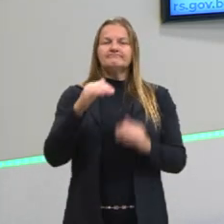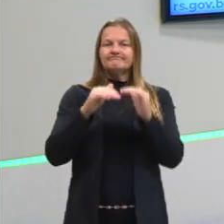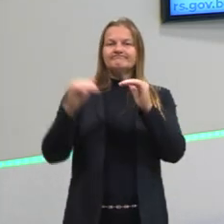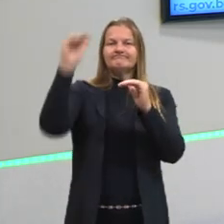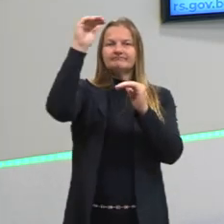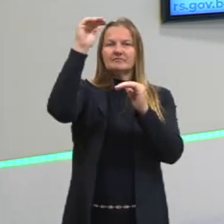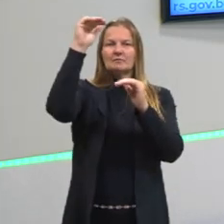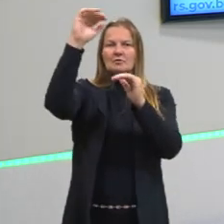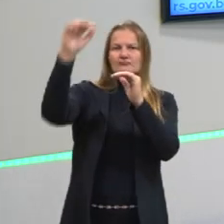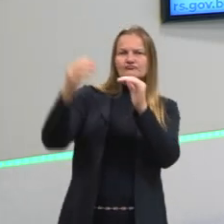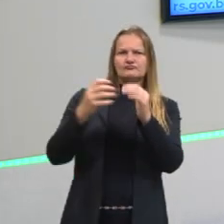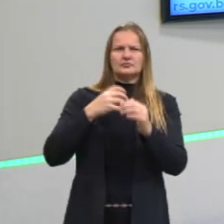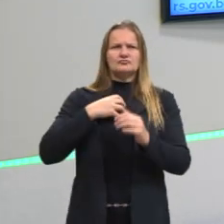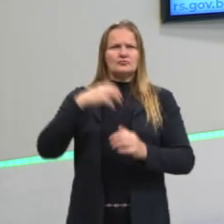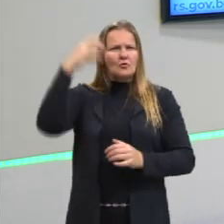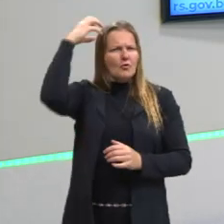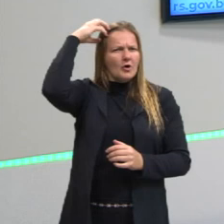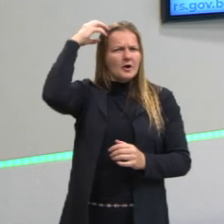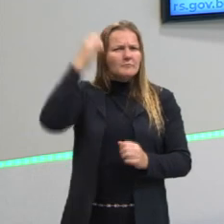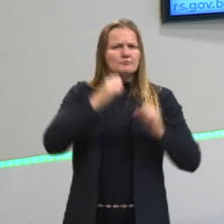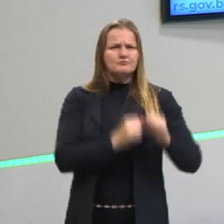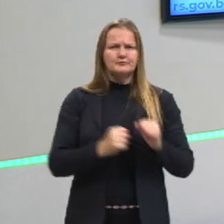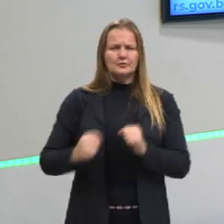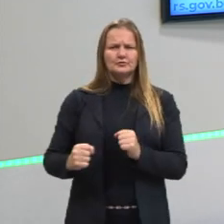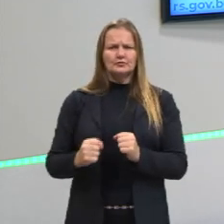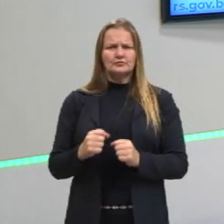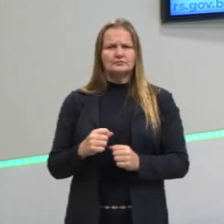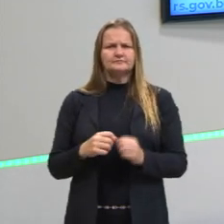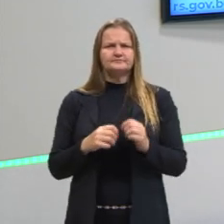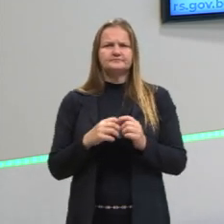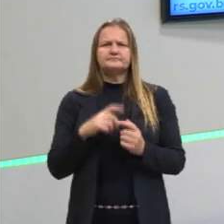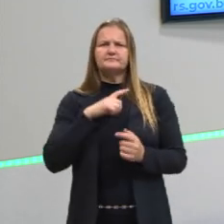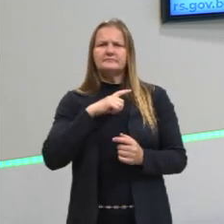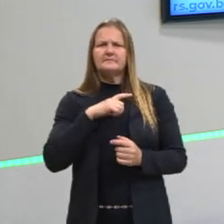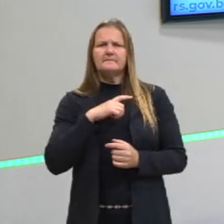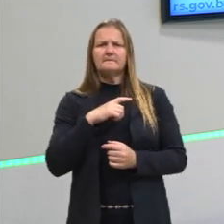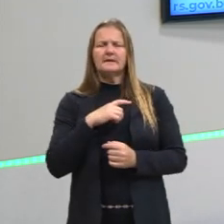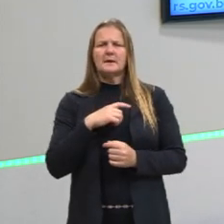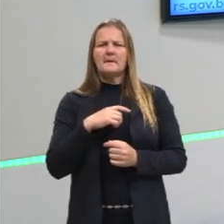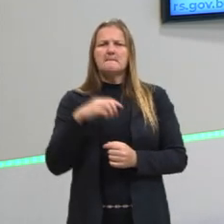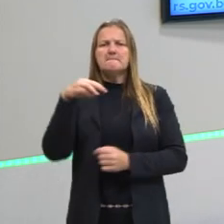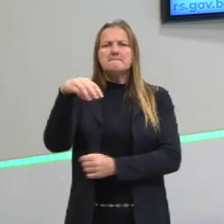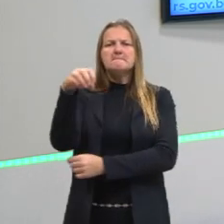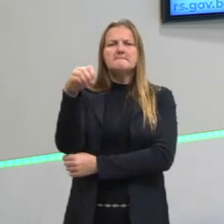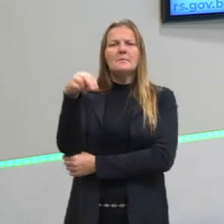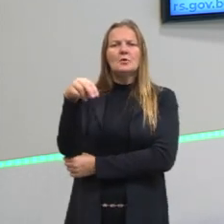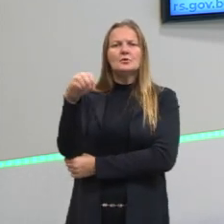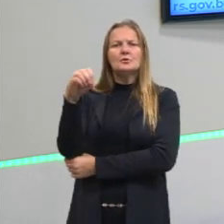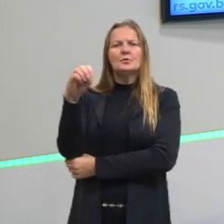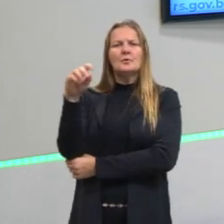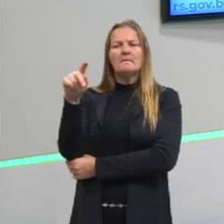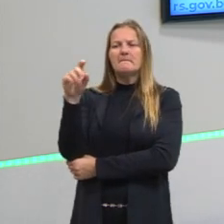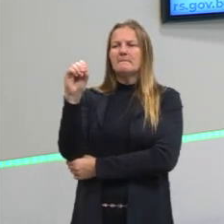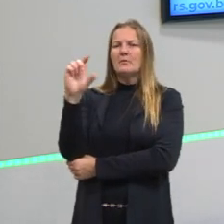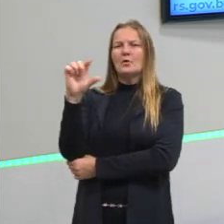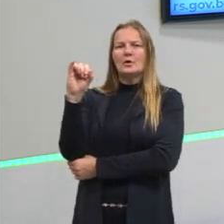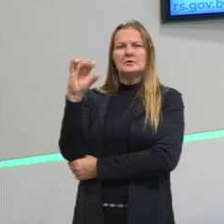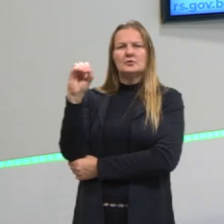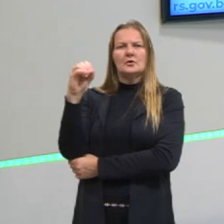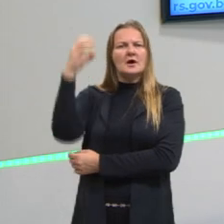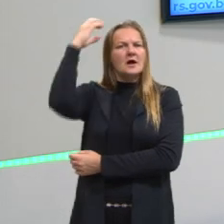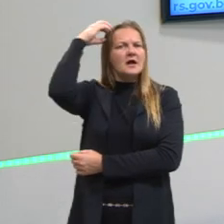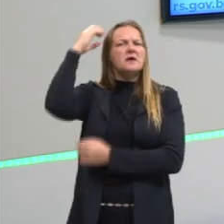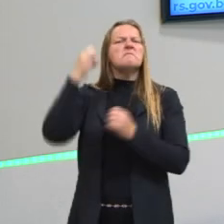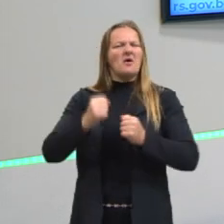O rei, ele também vai ter o privilégio, né, ele vai ter o monopólio da violência. Então, é o rei que pode